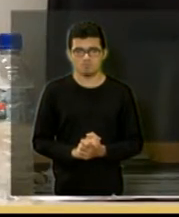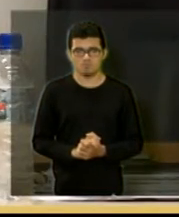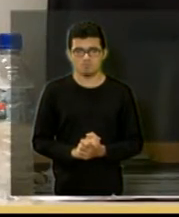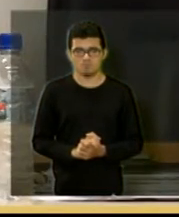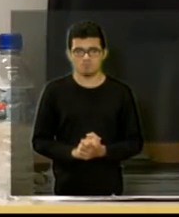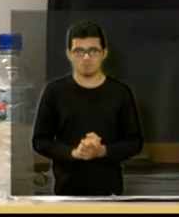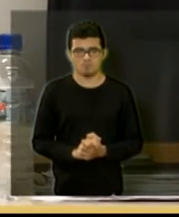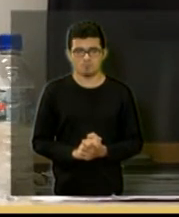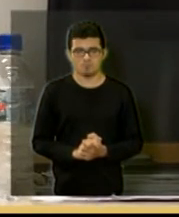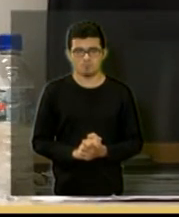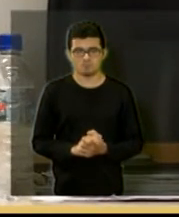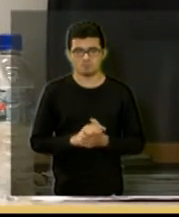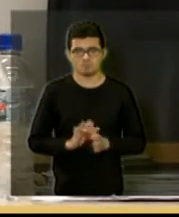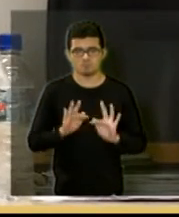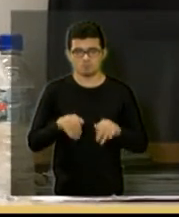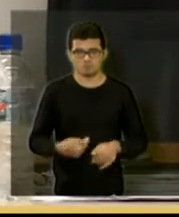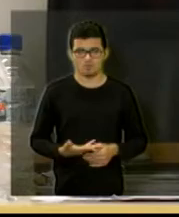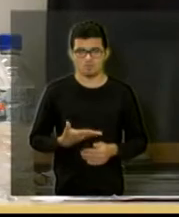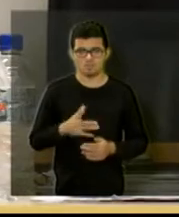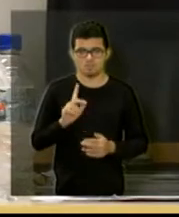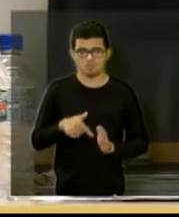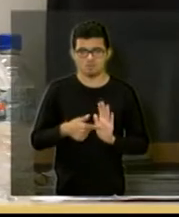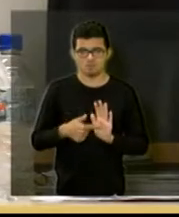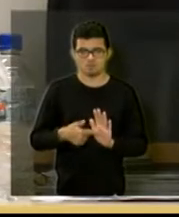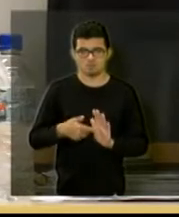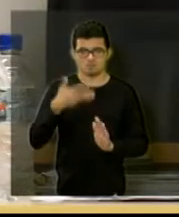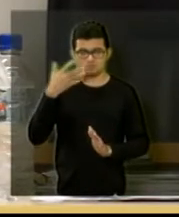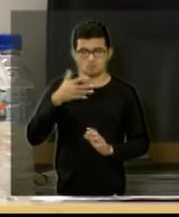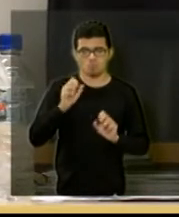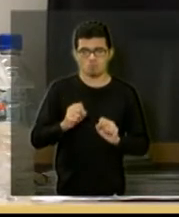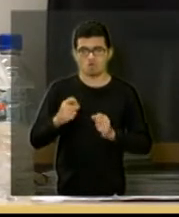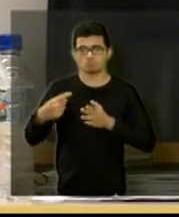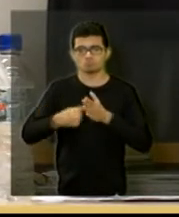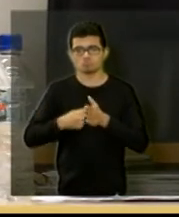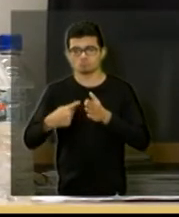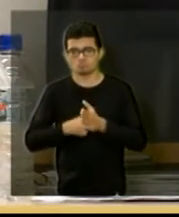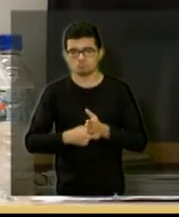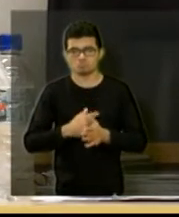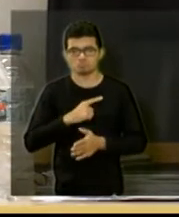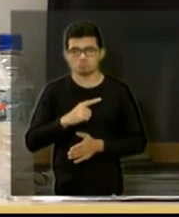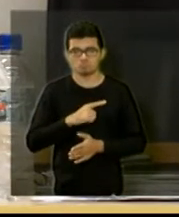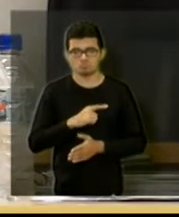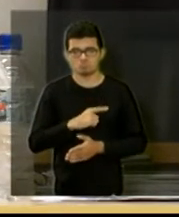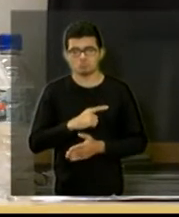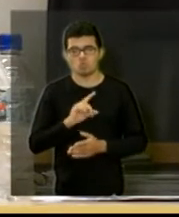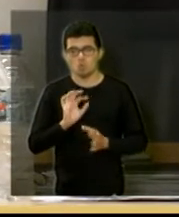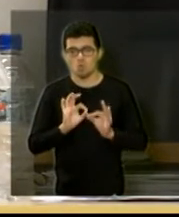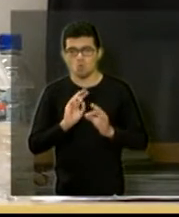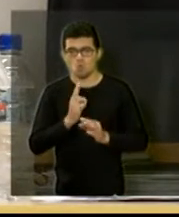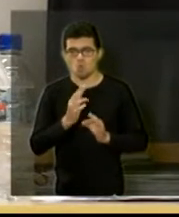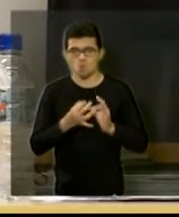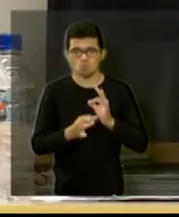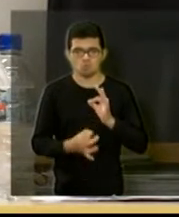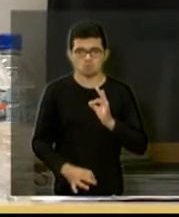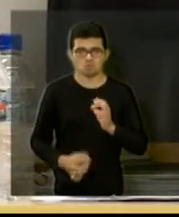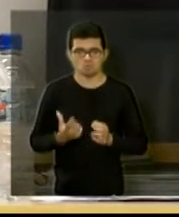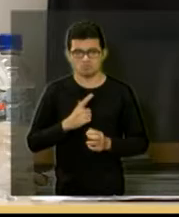Bom, finalizada a apresentação, eu abro para possíveis perguntas o detalhamento de algum item,